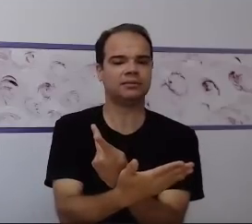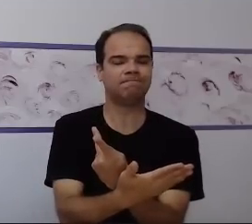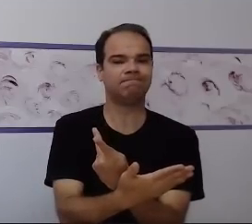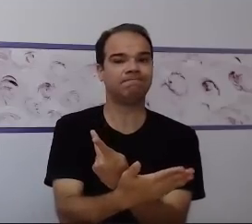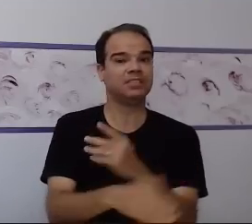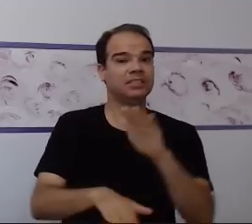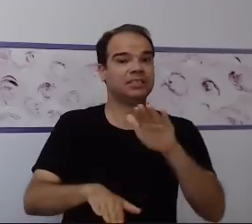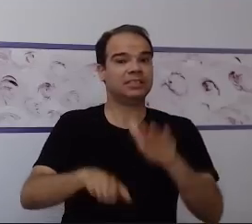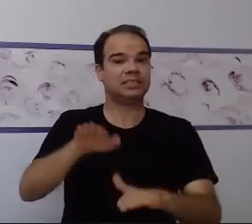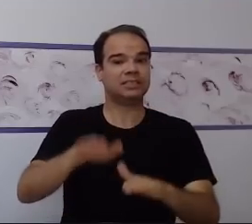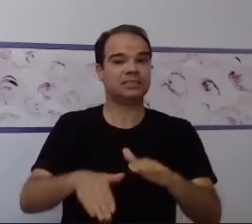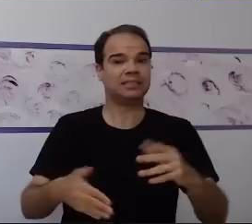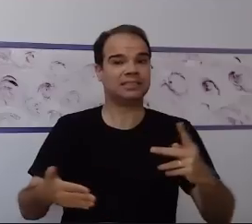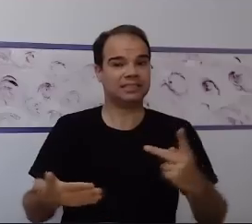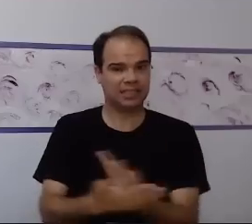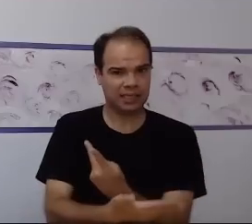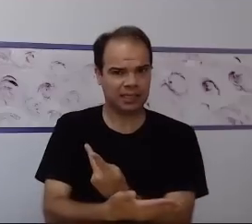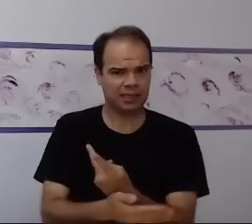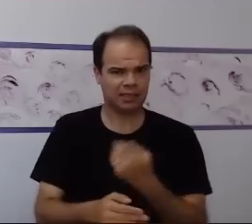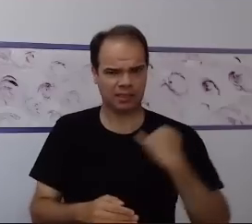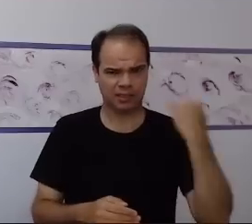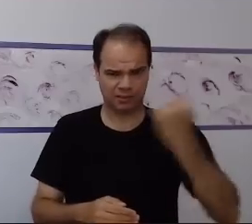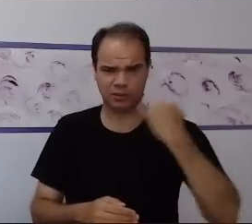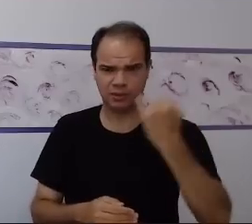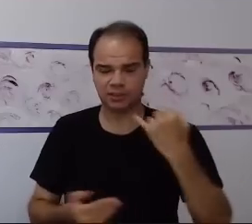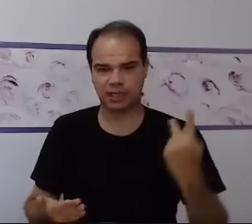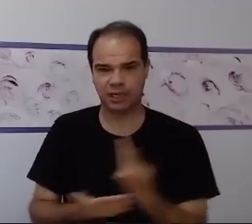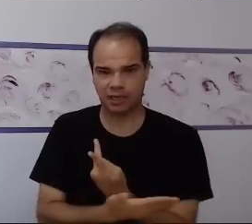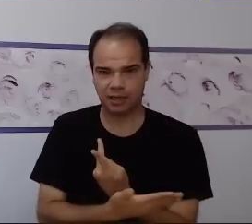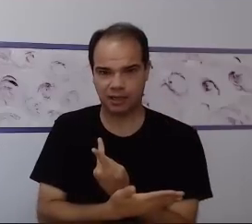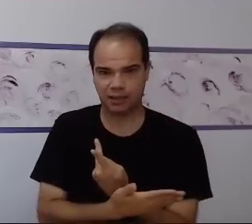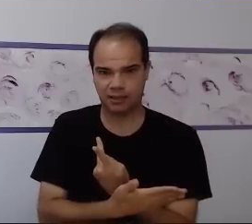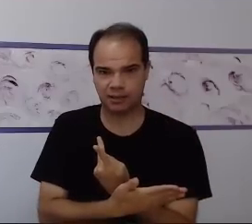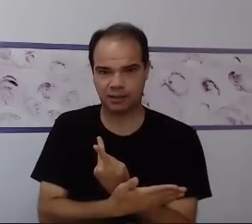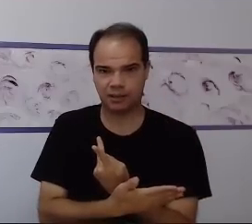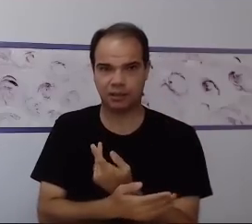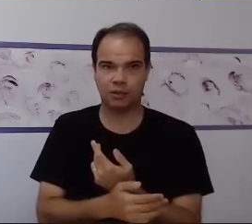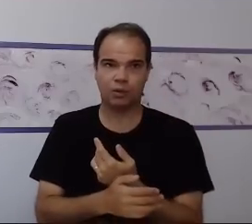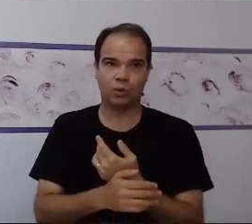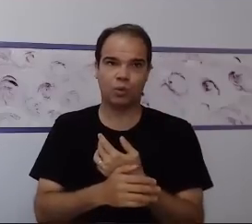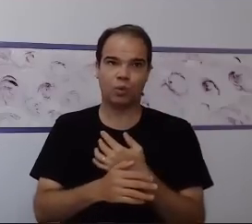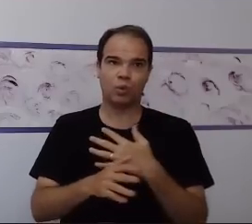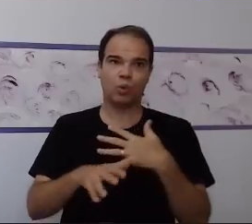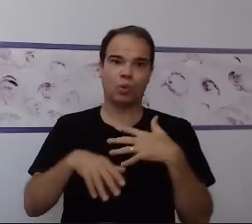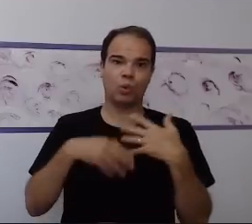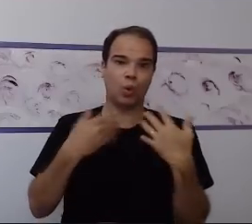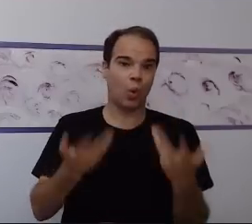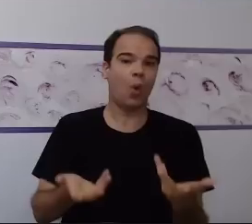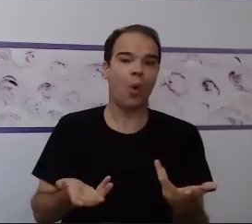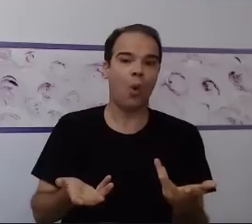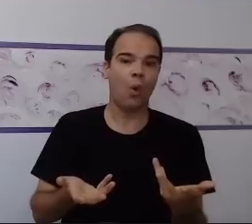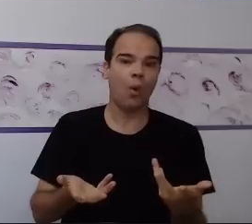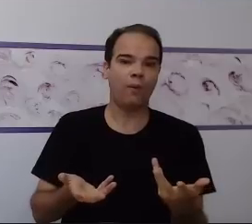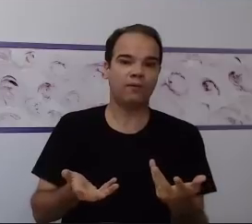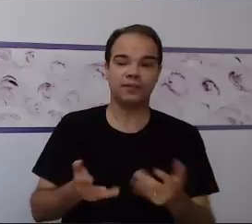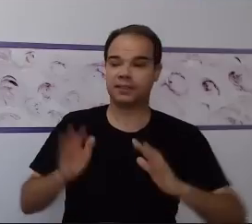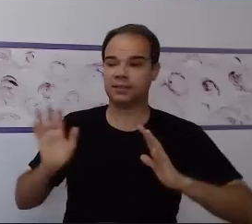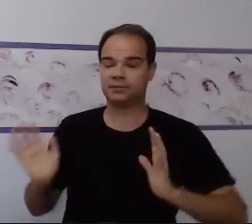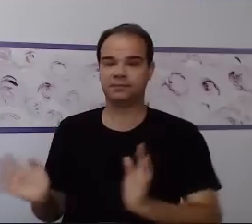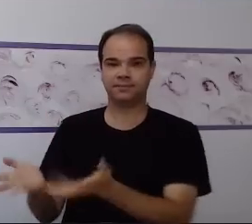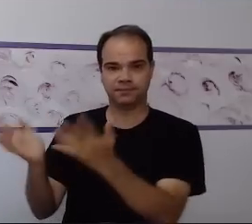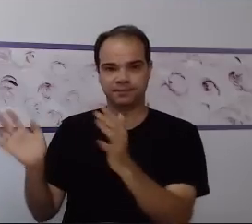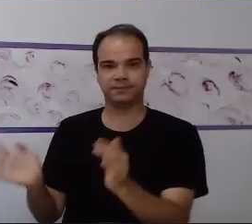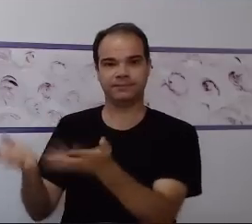Errar é importante? Errar é importante? Será que errar é importante? Ou o reforço positivo do meu acerto